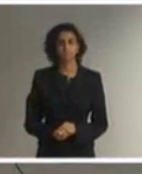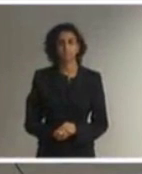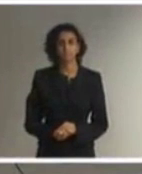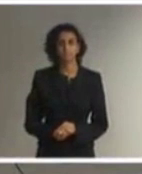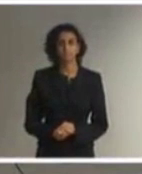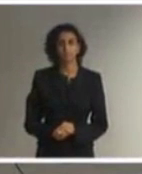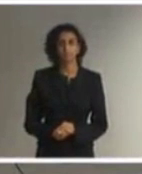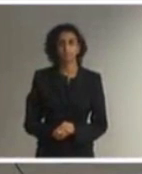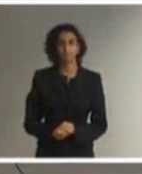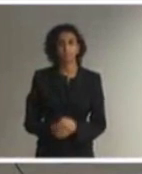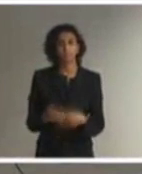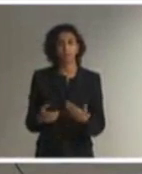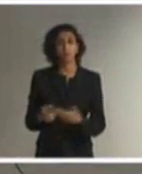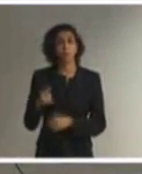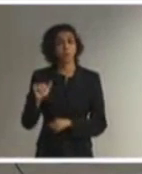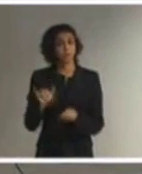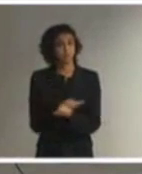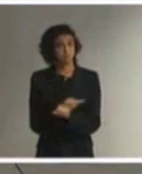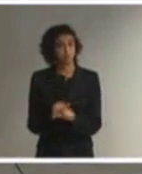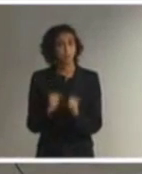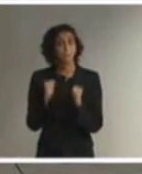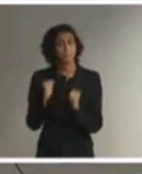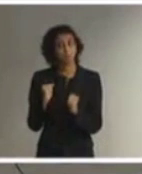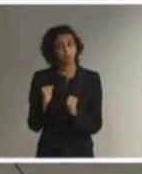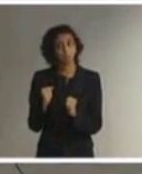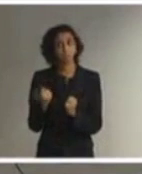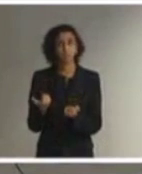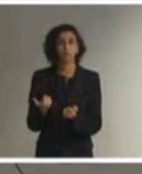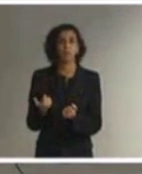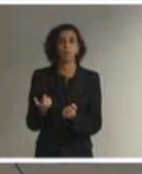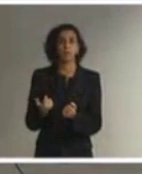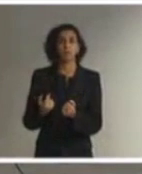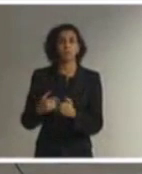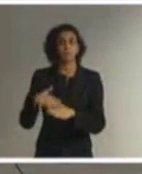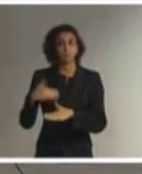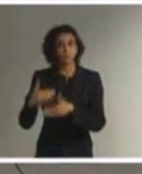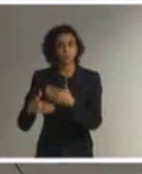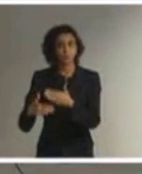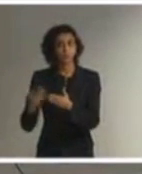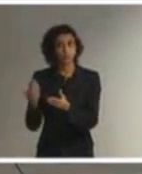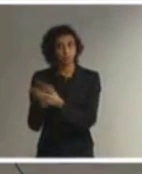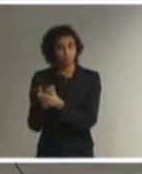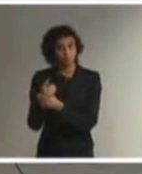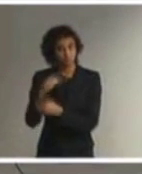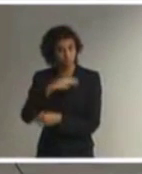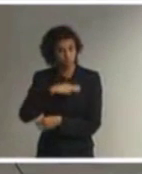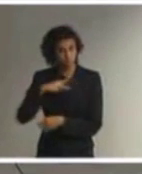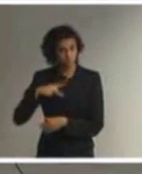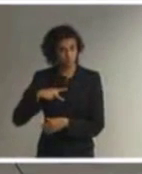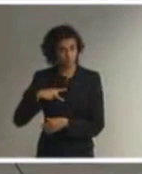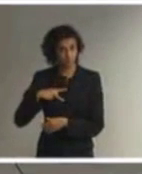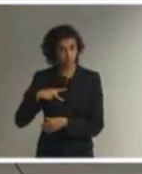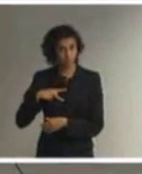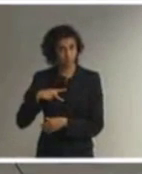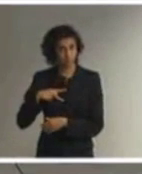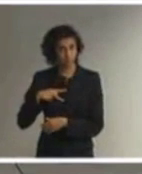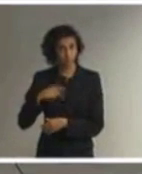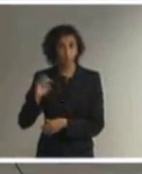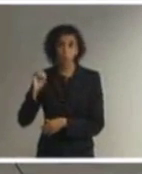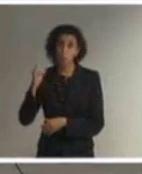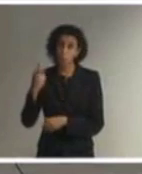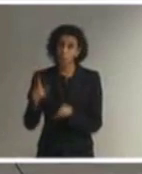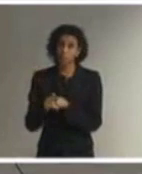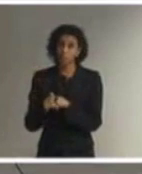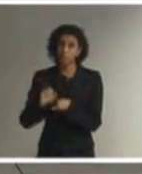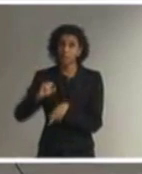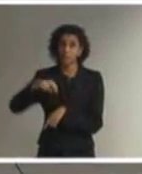essas medidas que podem redundar nesse procedimento administrativo no Ministério Público ou redundar no